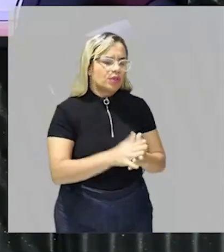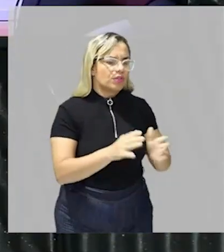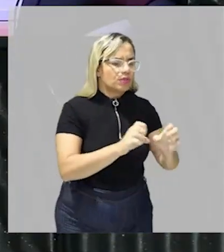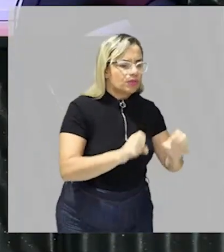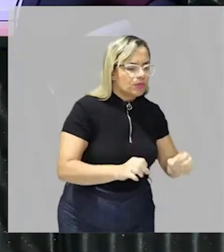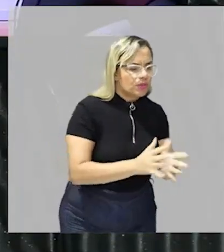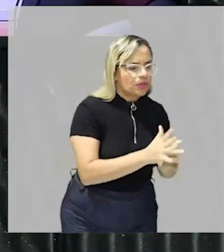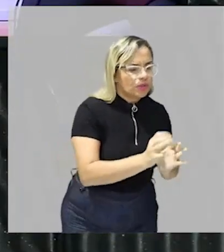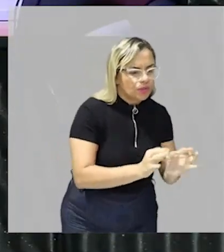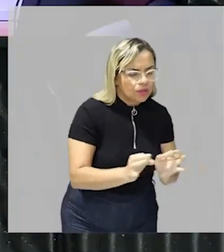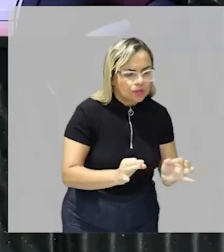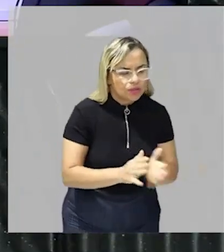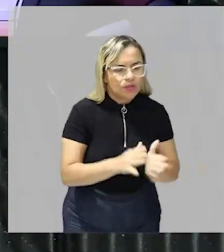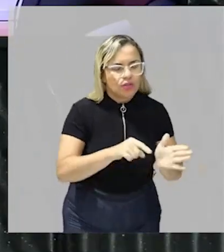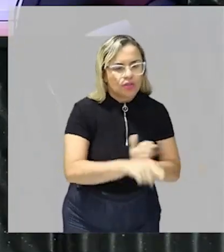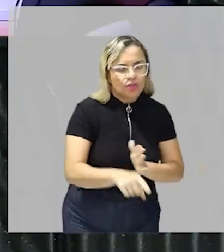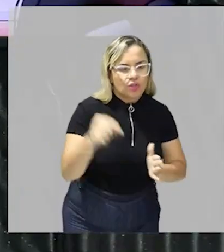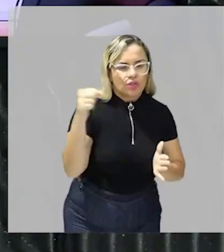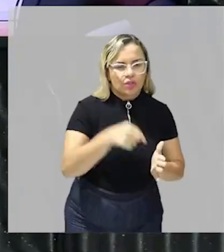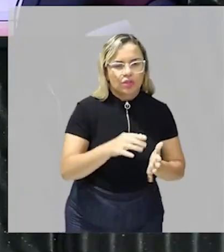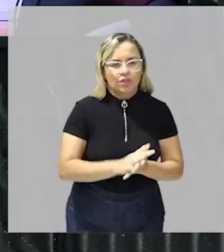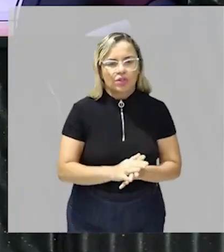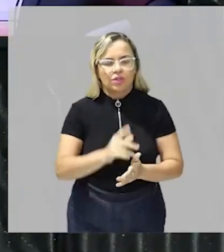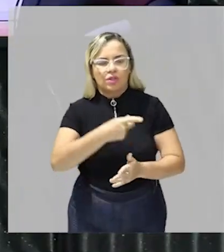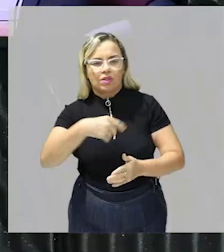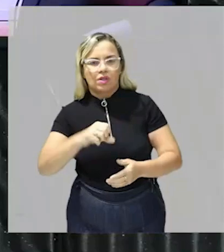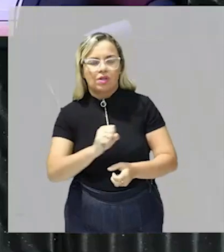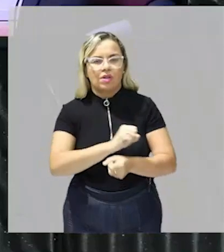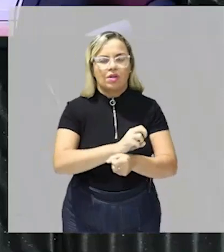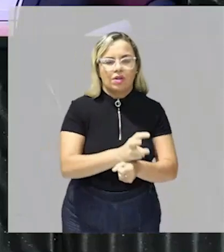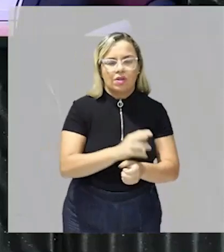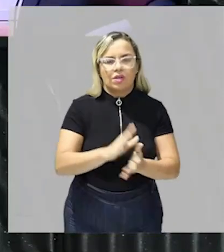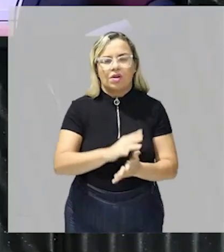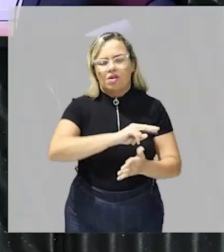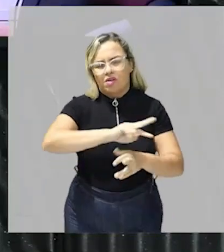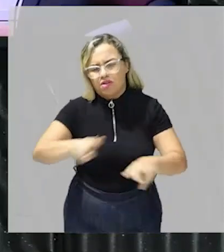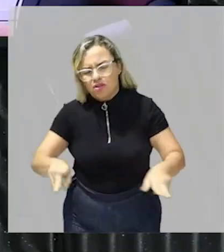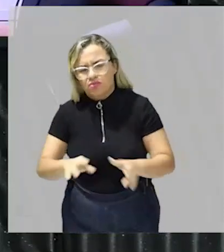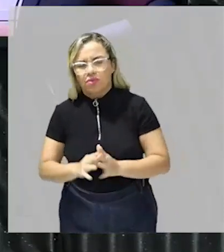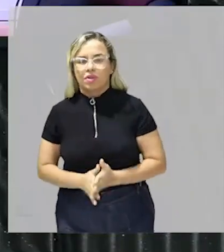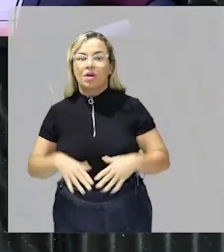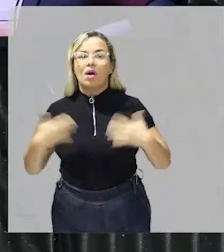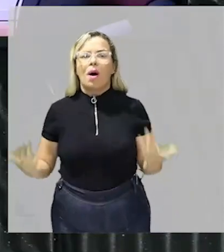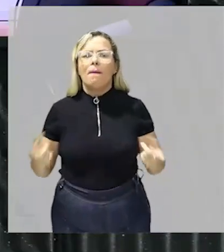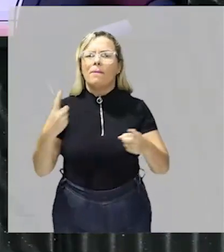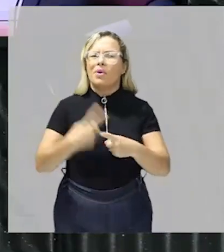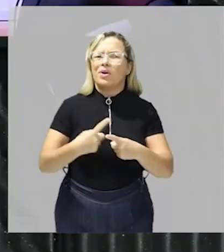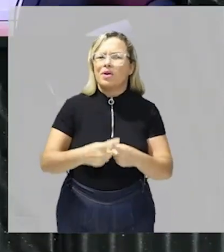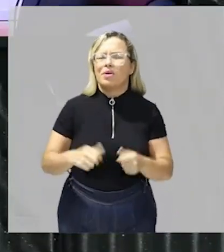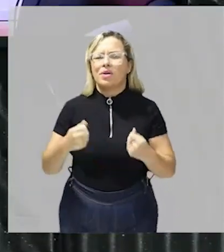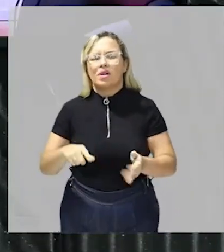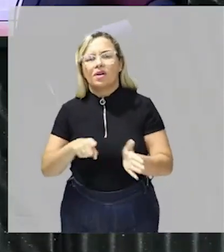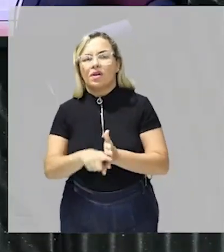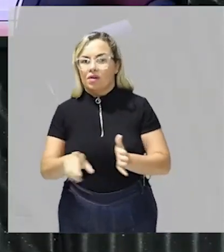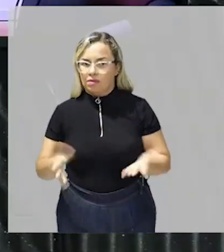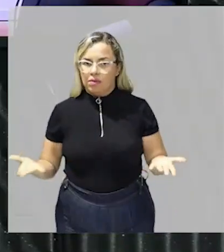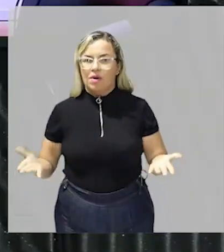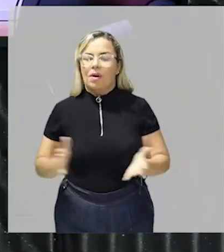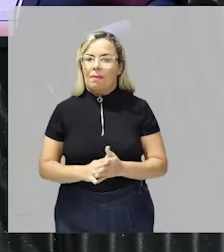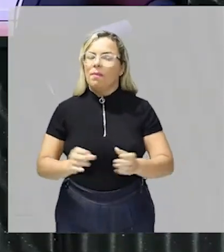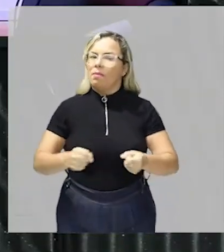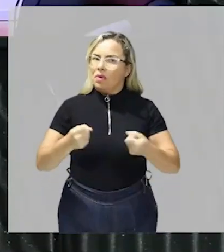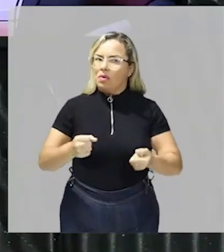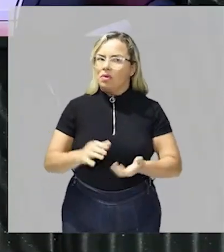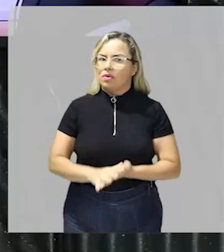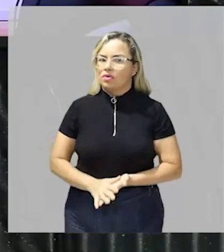diferenciadas a gente já falou várias vezes em vários vídeos eu e todos os professores para vocês porque pode ter uma surpresa a gente